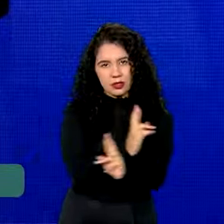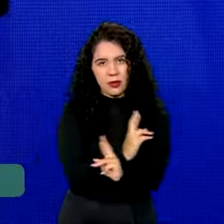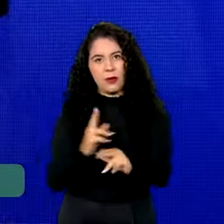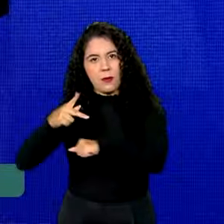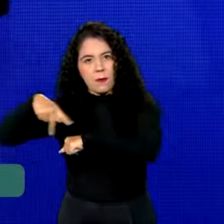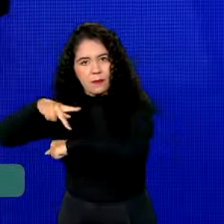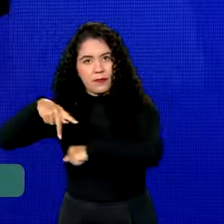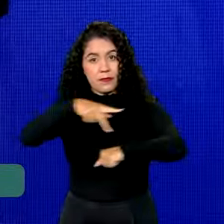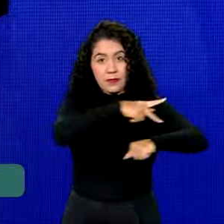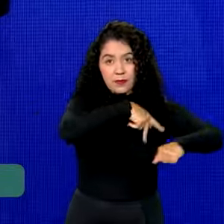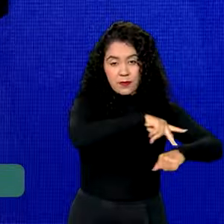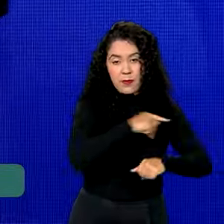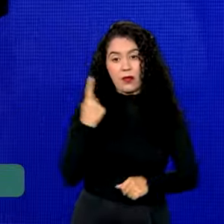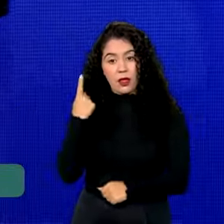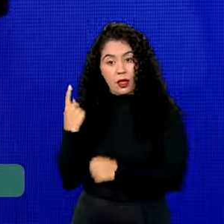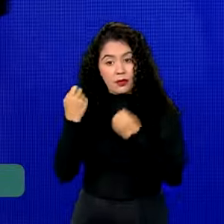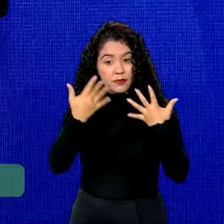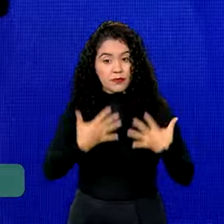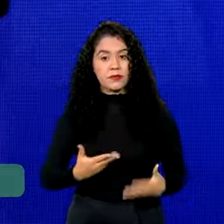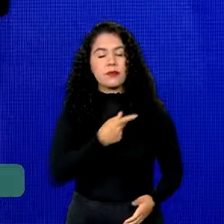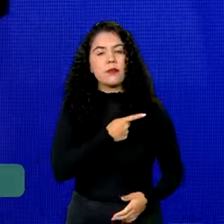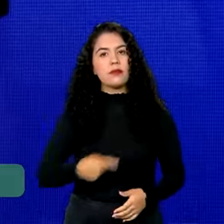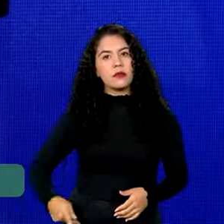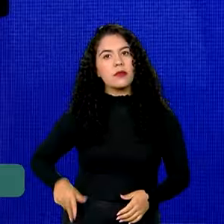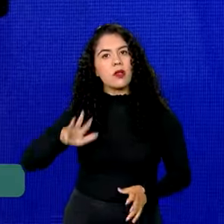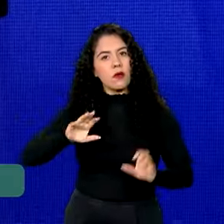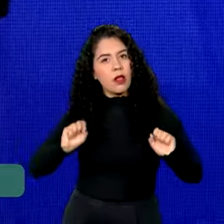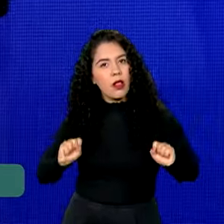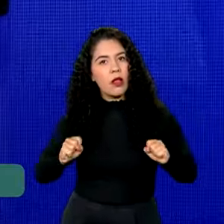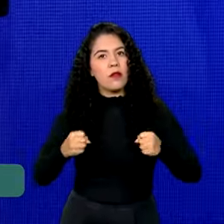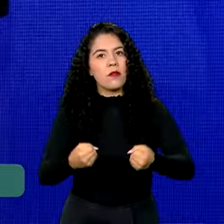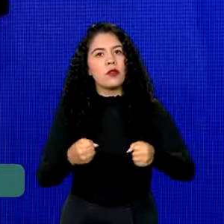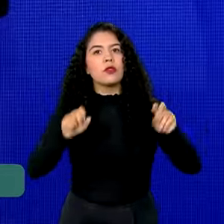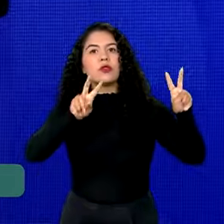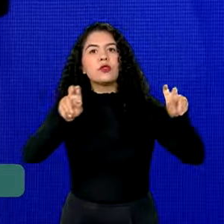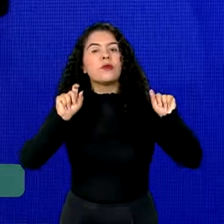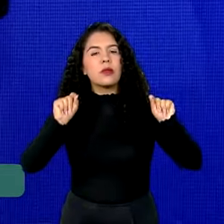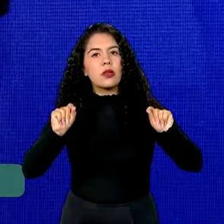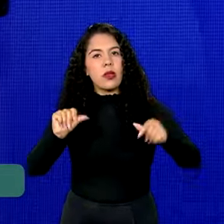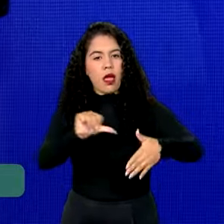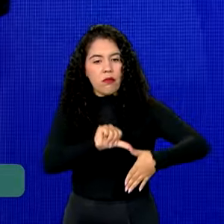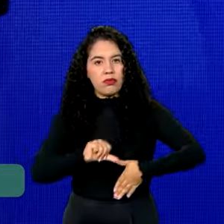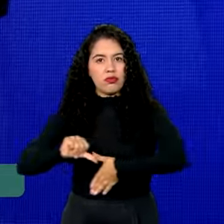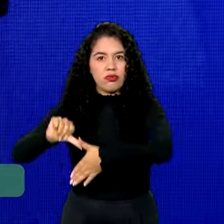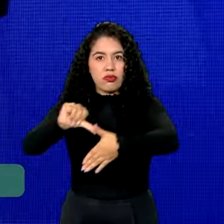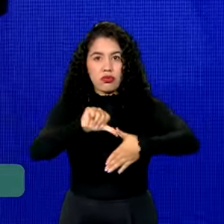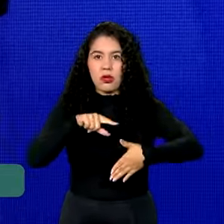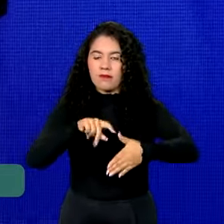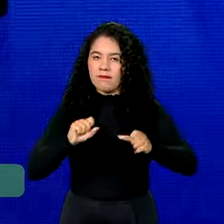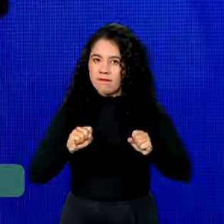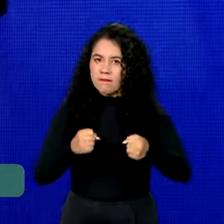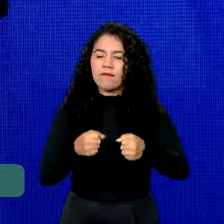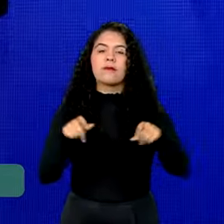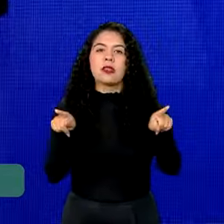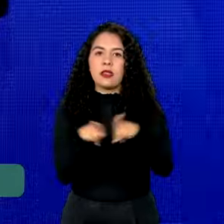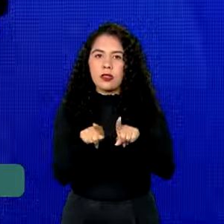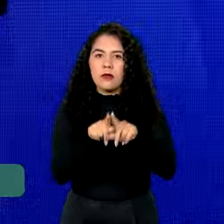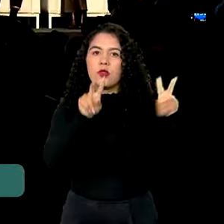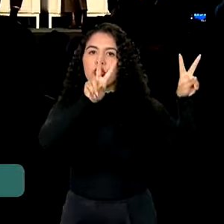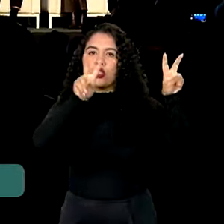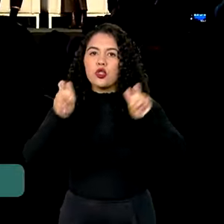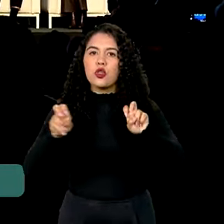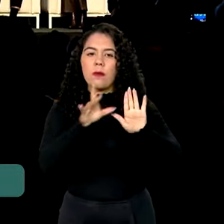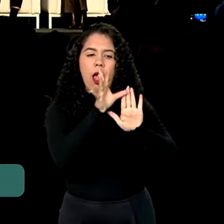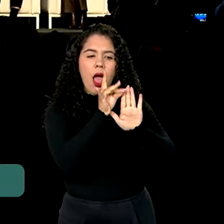presidente Lula voltou a defender a integração da América do Sul, detalhou investimentos do novo PAC